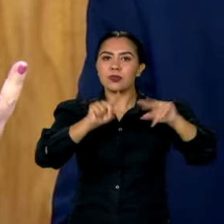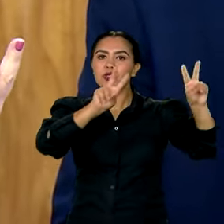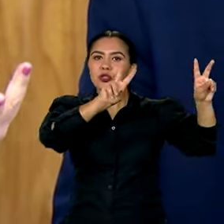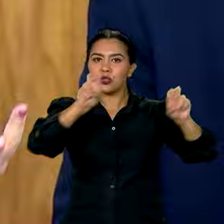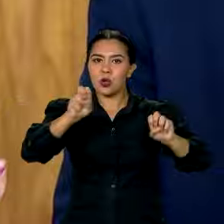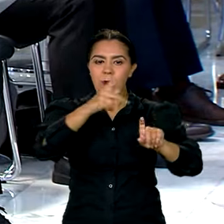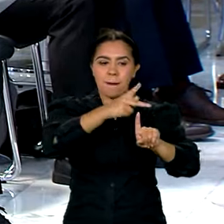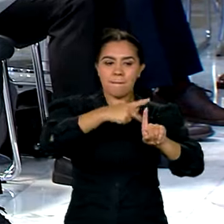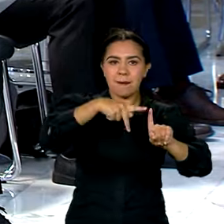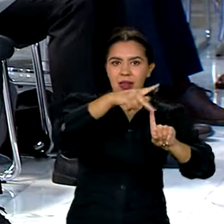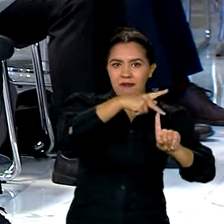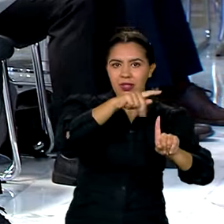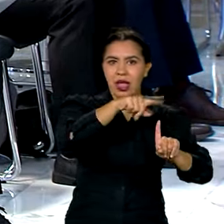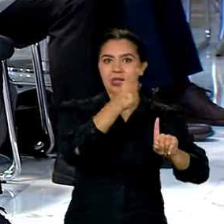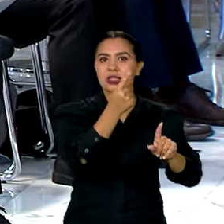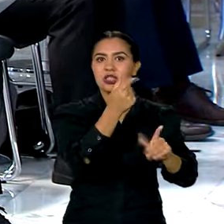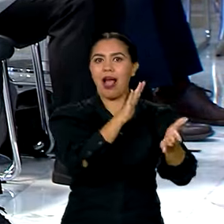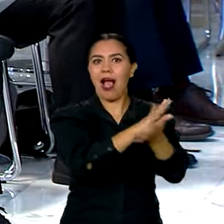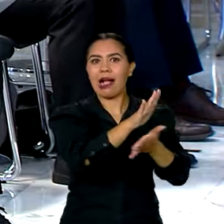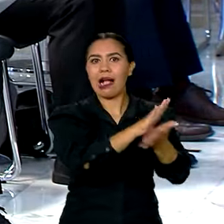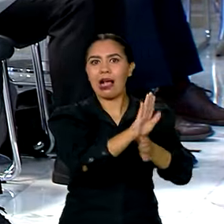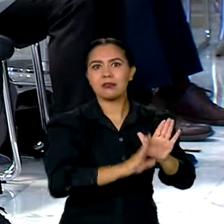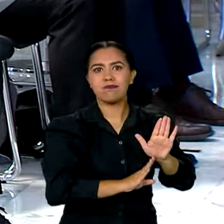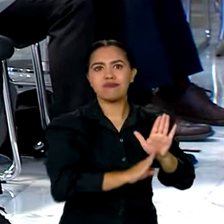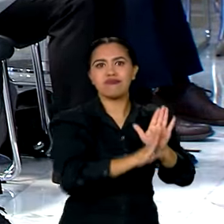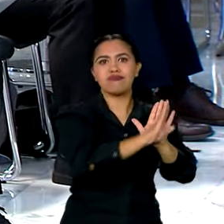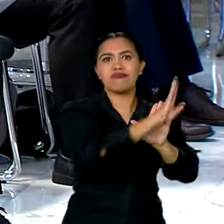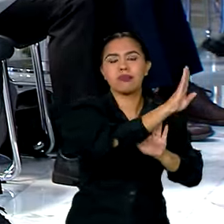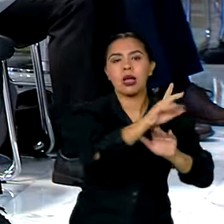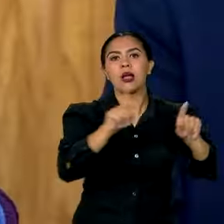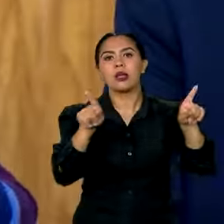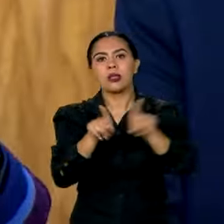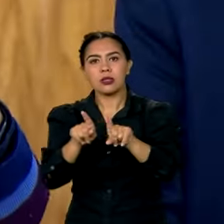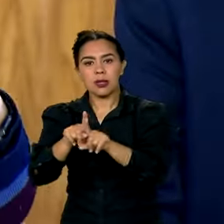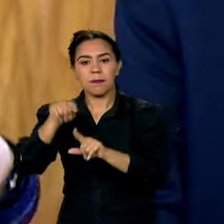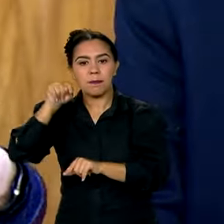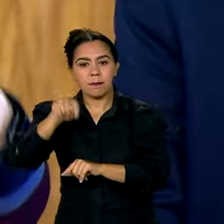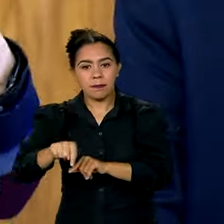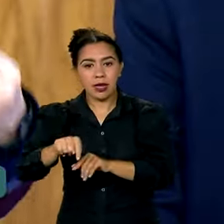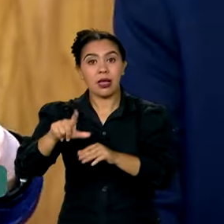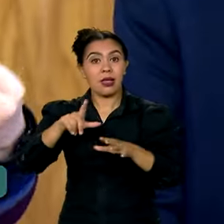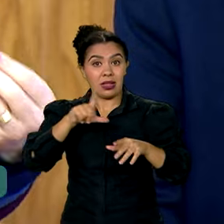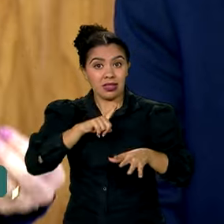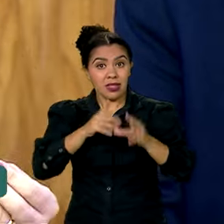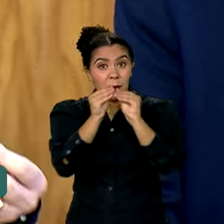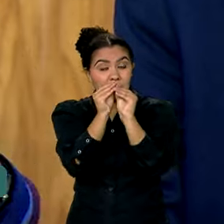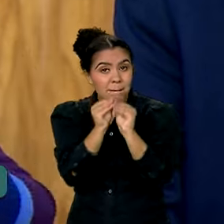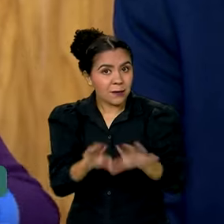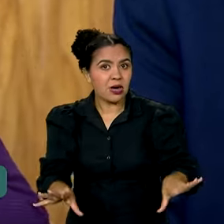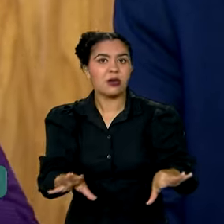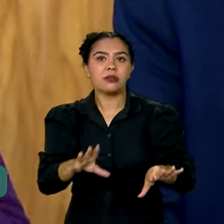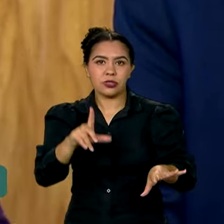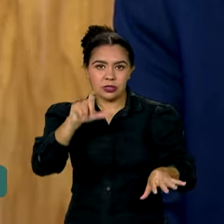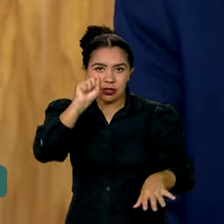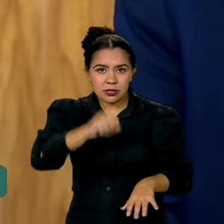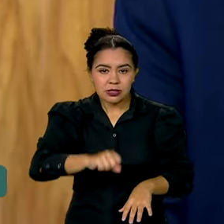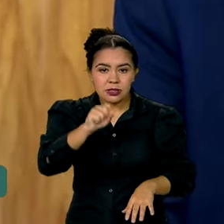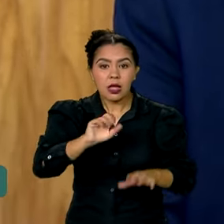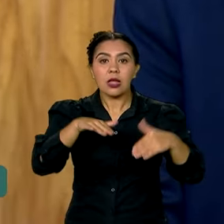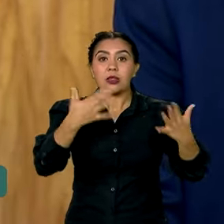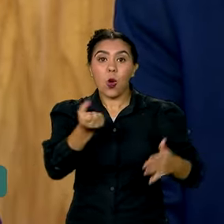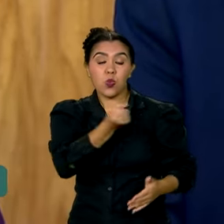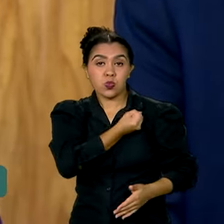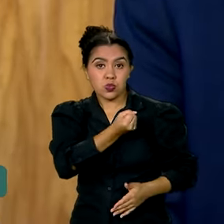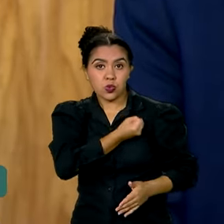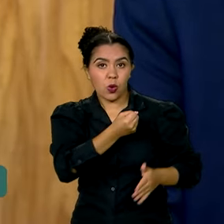dos gastos da Previdência e o crescimento dos gastos tributários da renúncia. Isso impacta no déficit da Previdência. Então, esses números foram